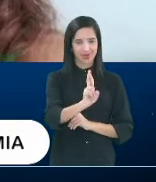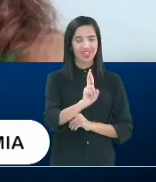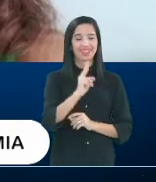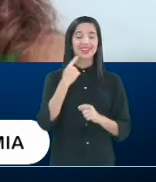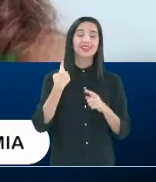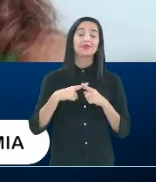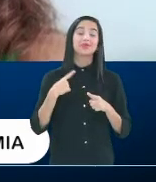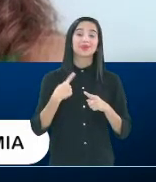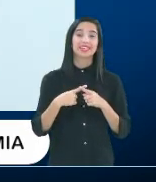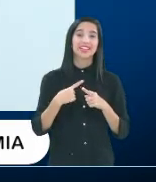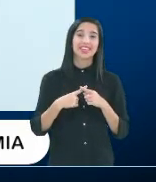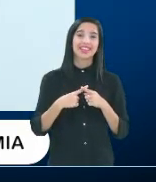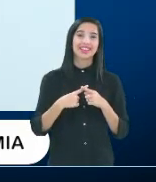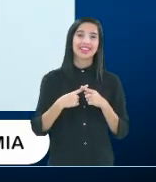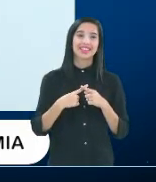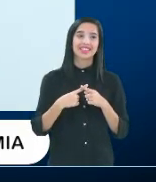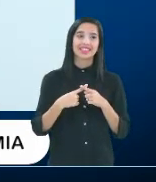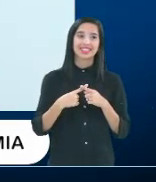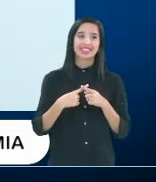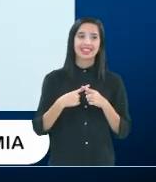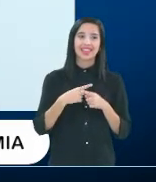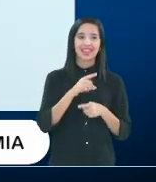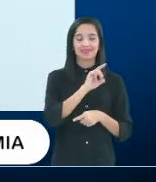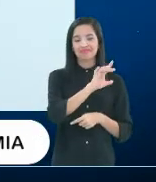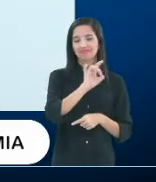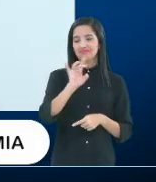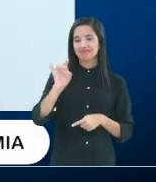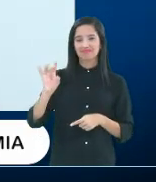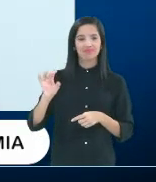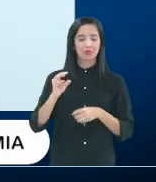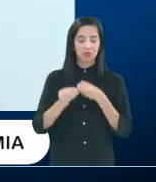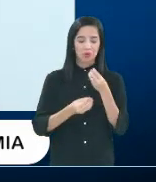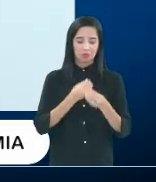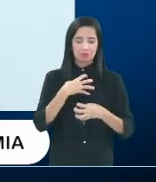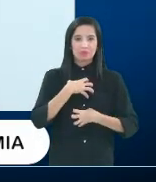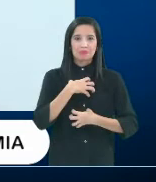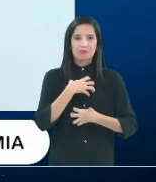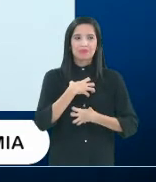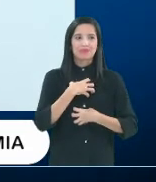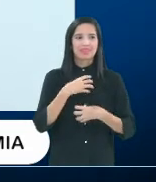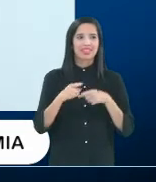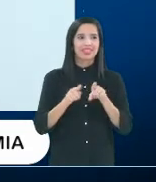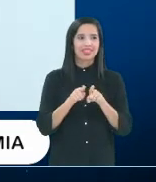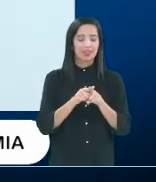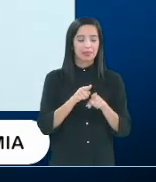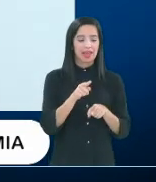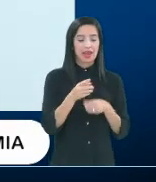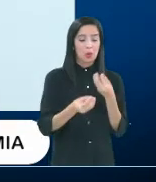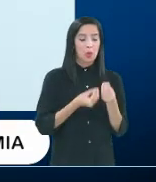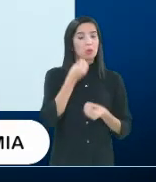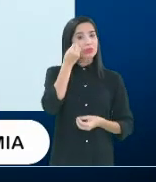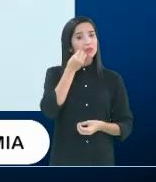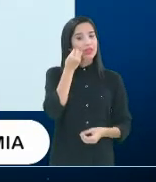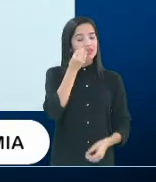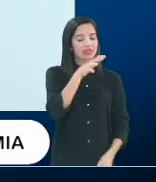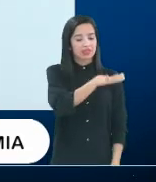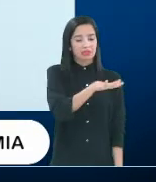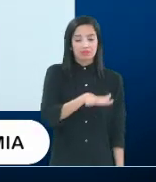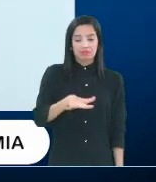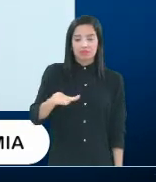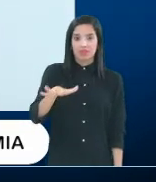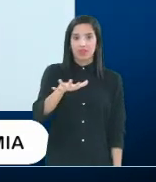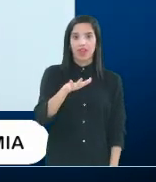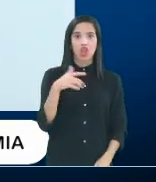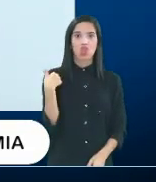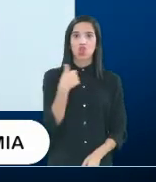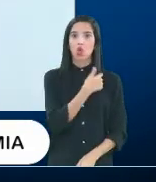depender de vulnerabilidades e de situação. A gente é ser humano, tanto